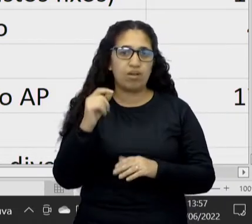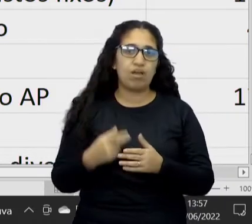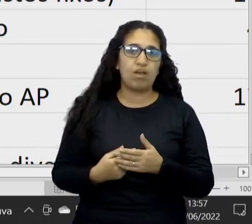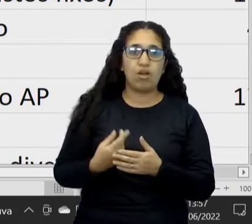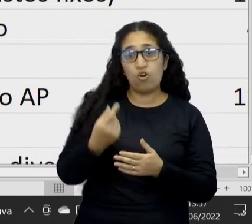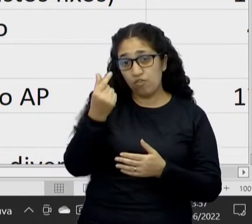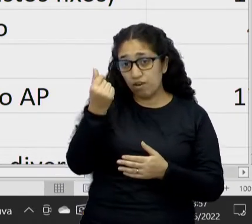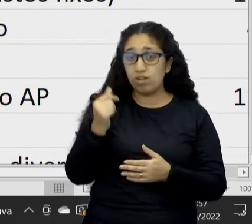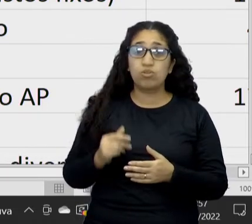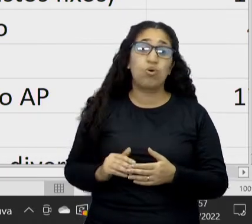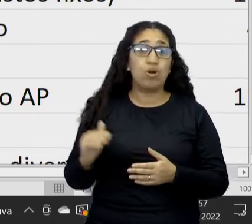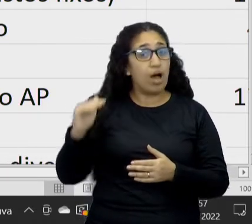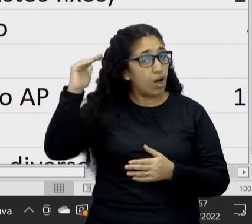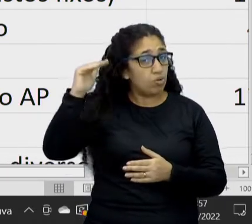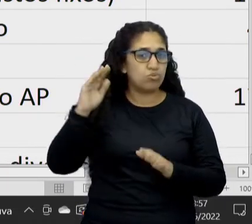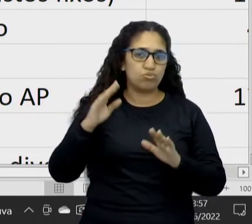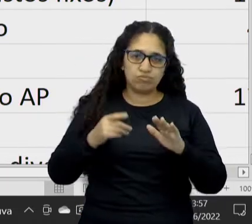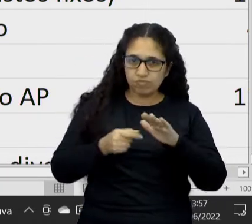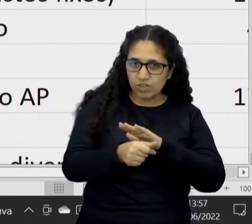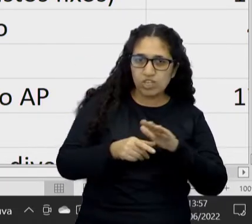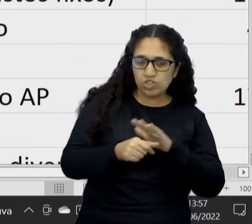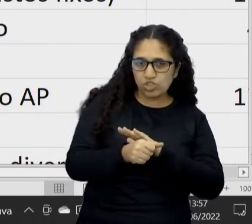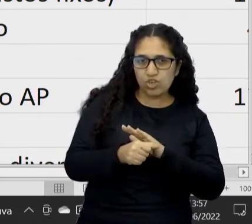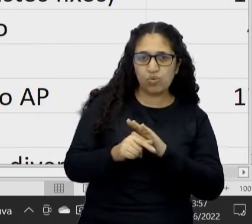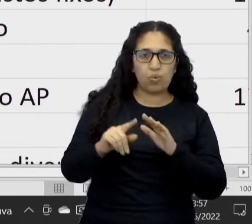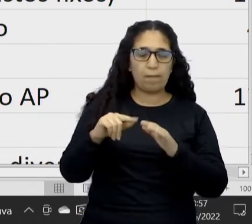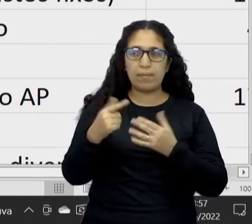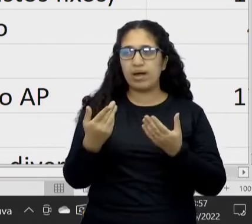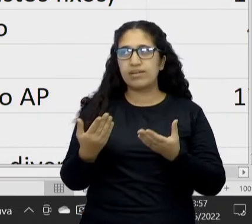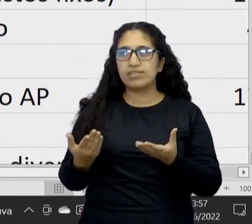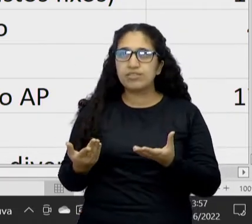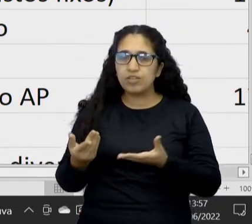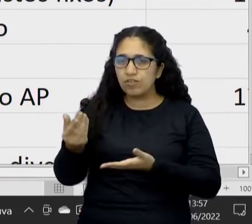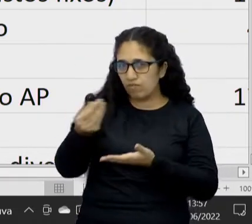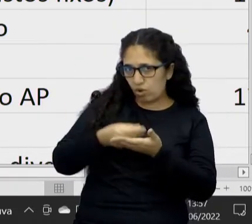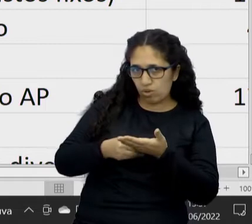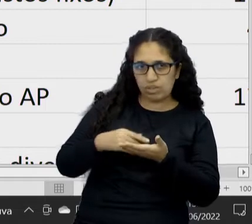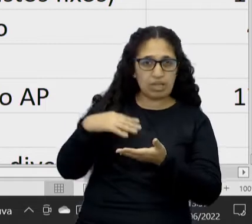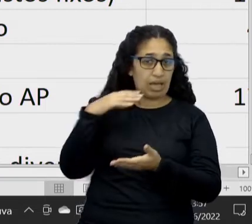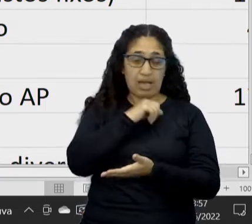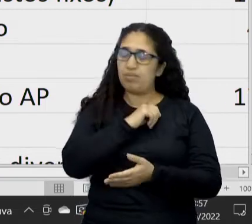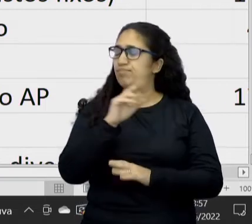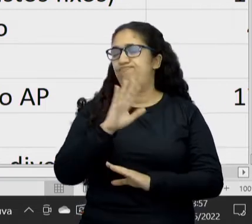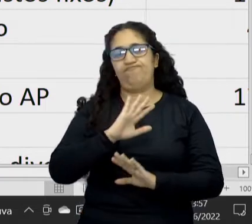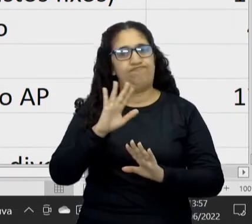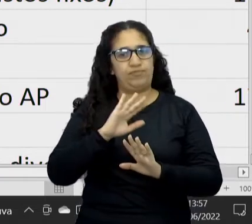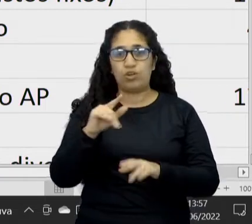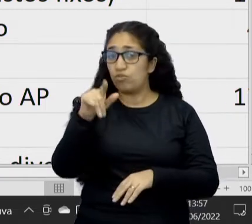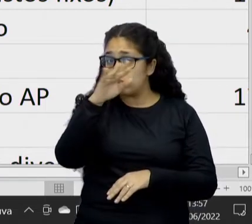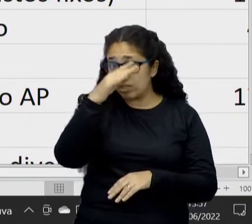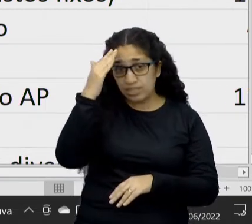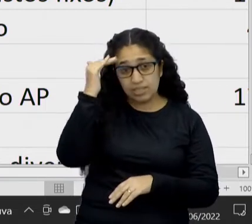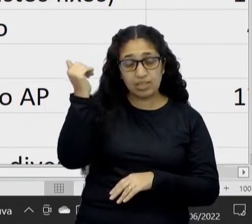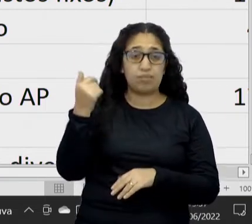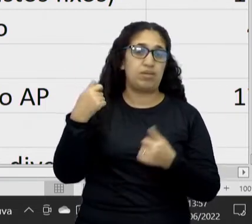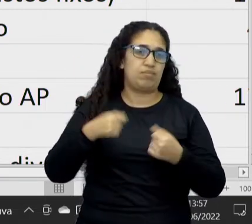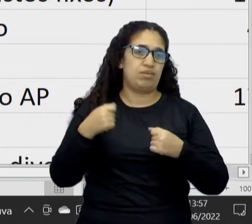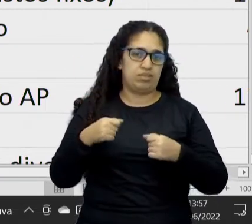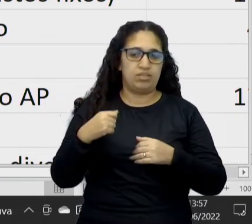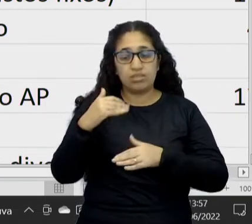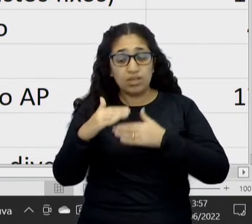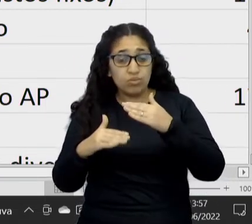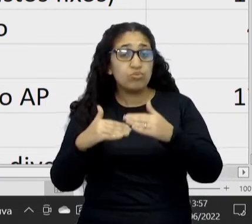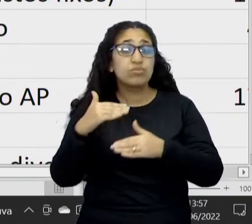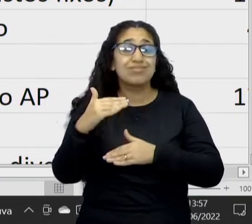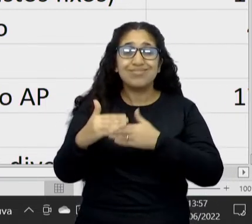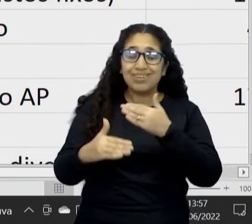investido e como todo empreendimento você não tem esse valor de forma rápida, né? Você tem que ter a consciência que levará um tempo aí